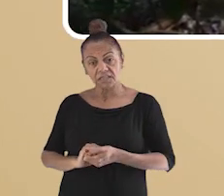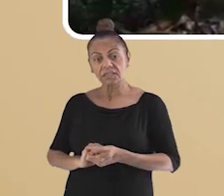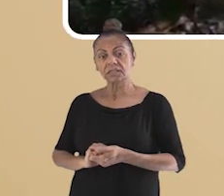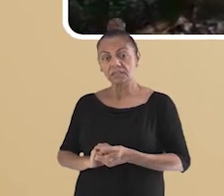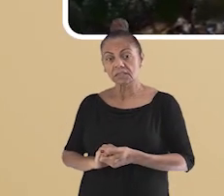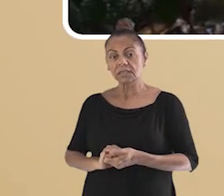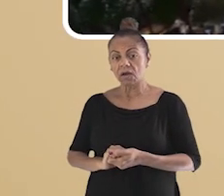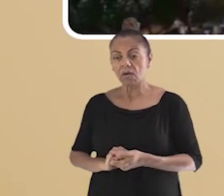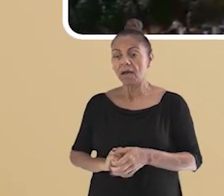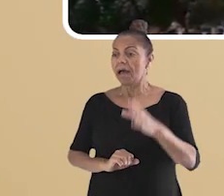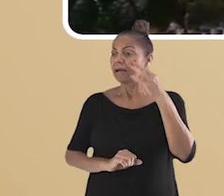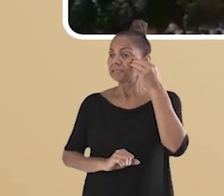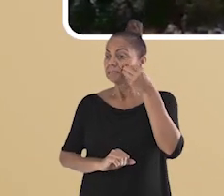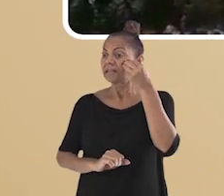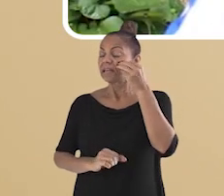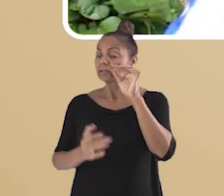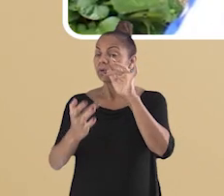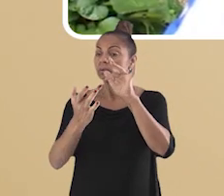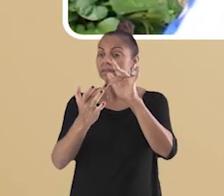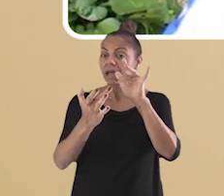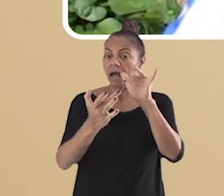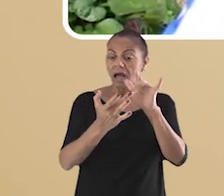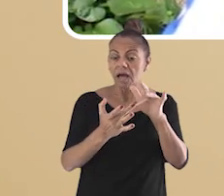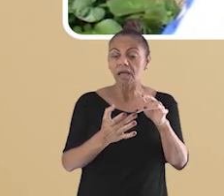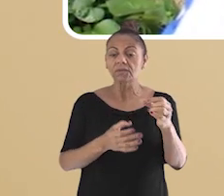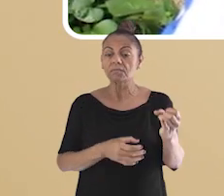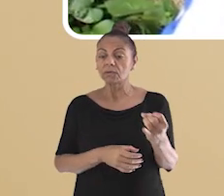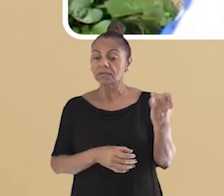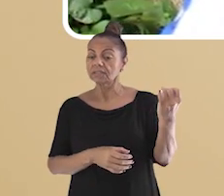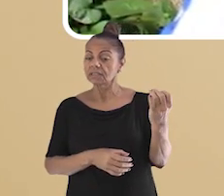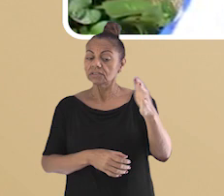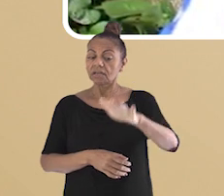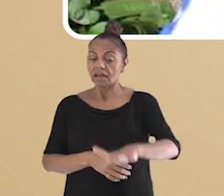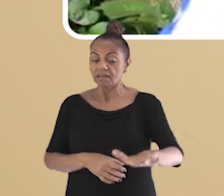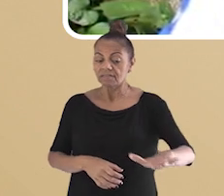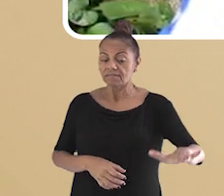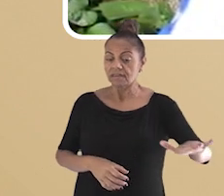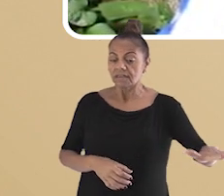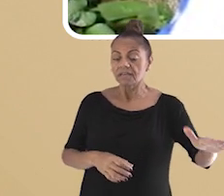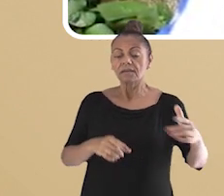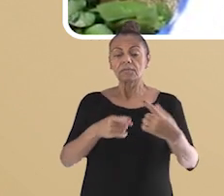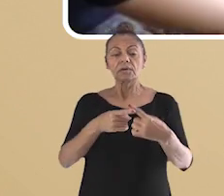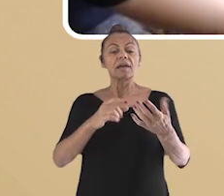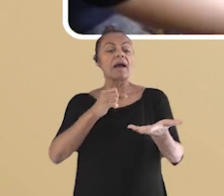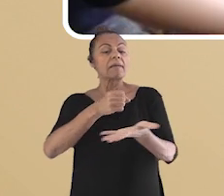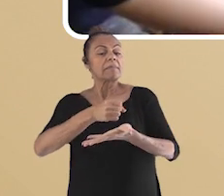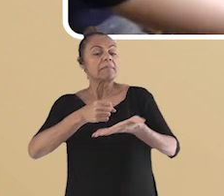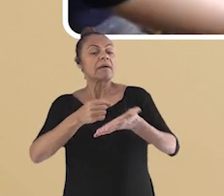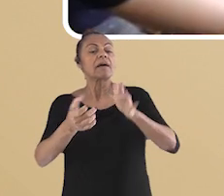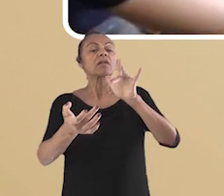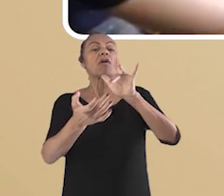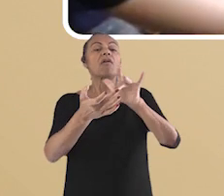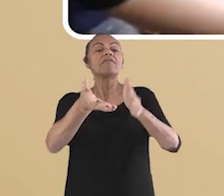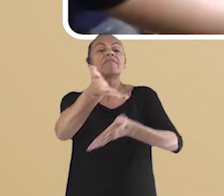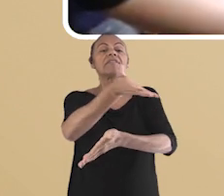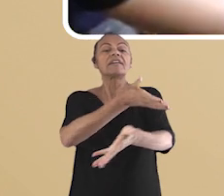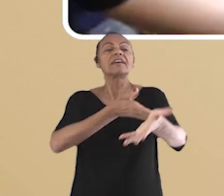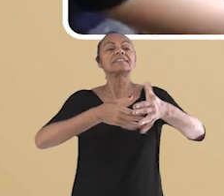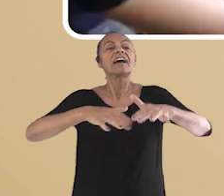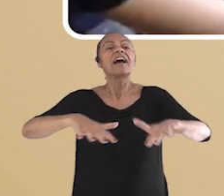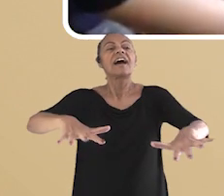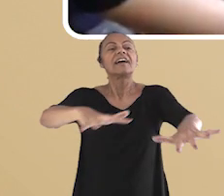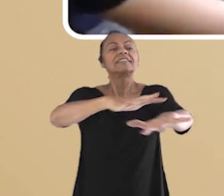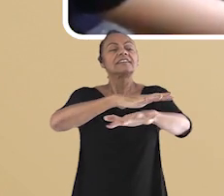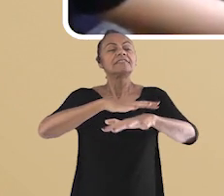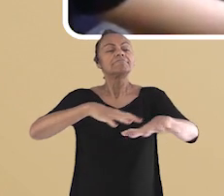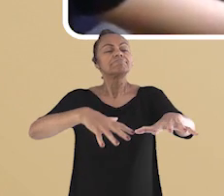experiências de observação e contato, muito importantes principalmente na infância, pois são base da convivência com